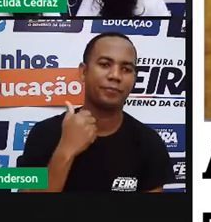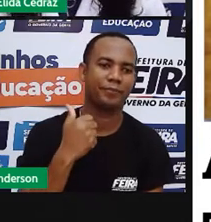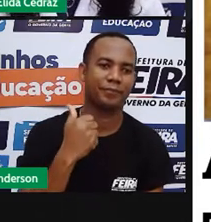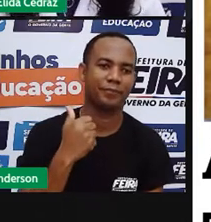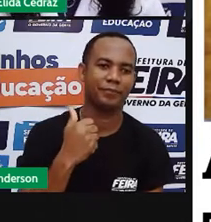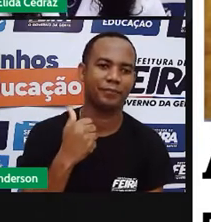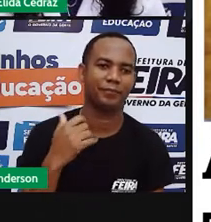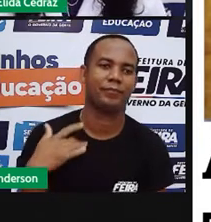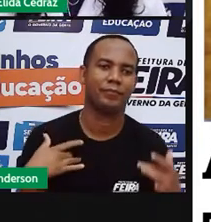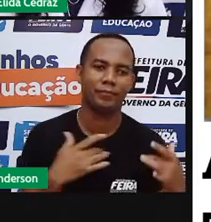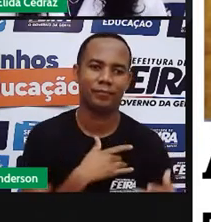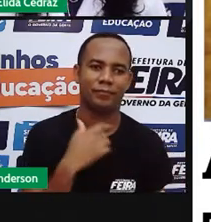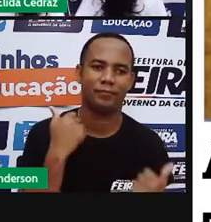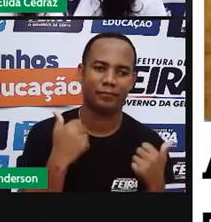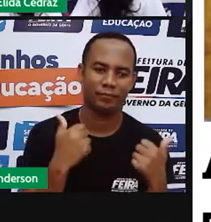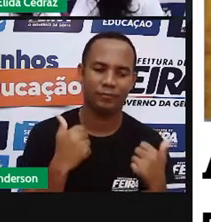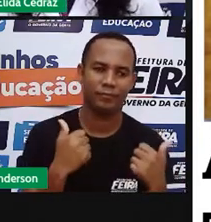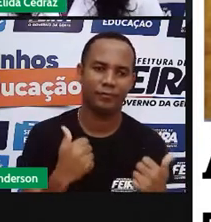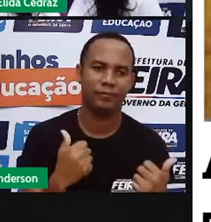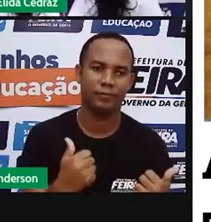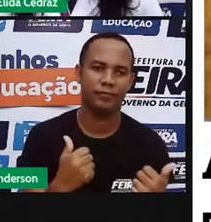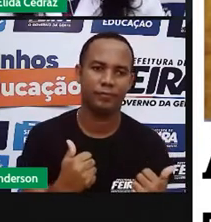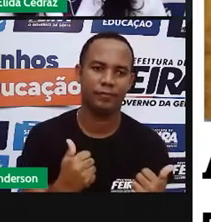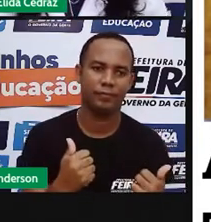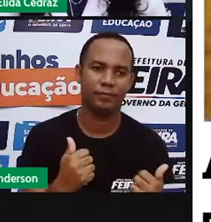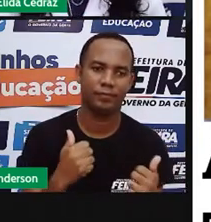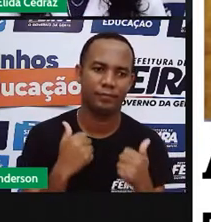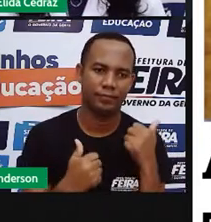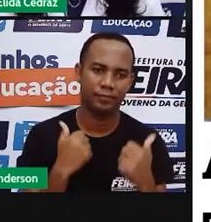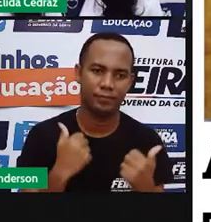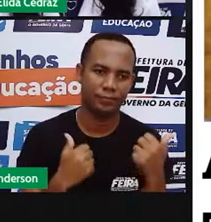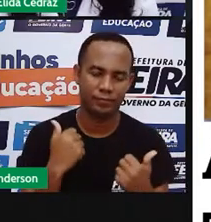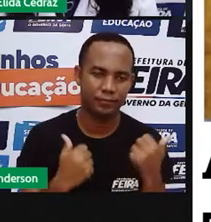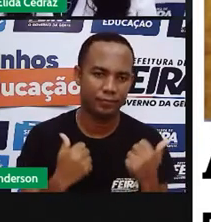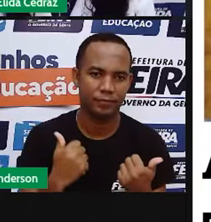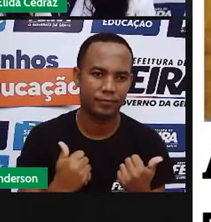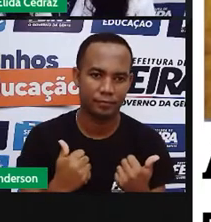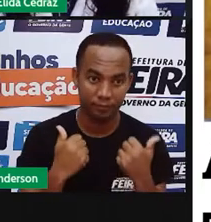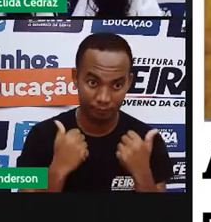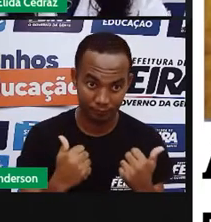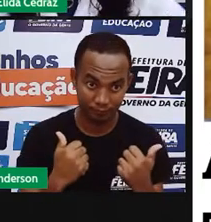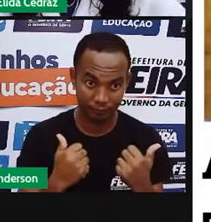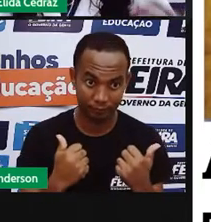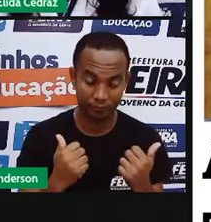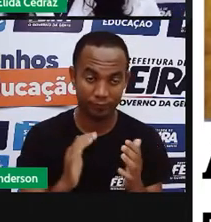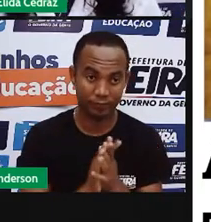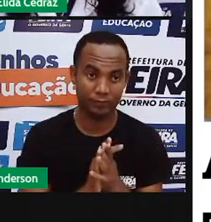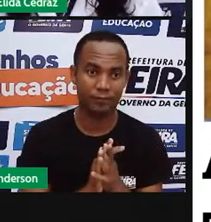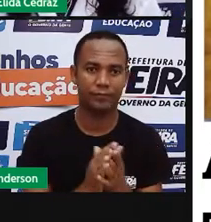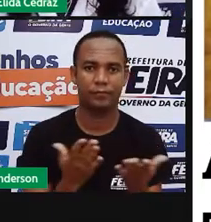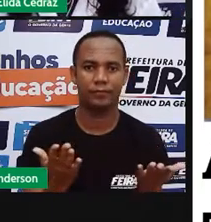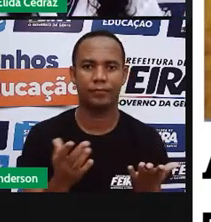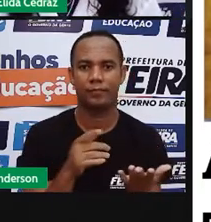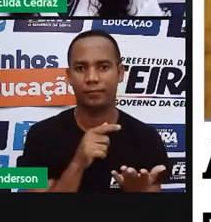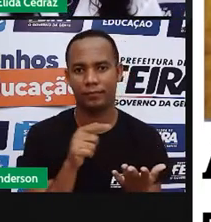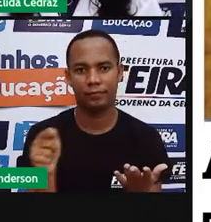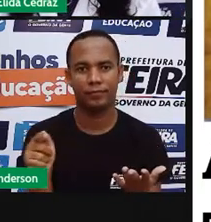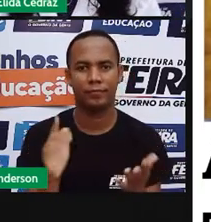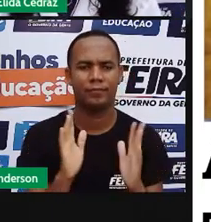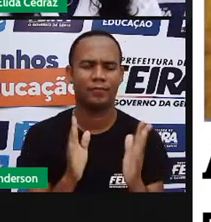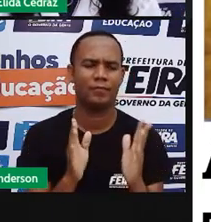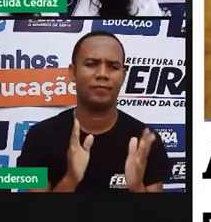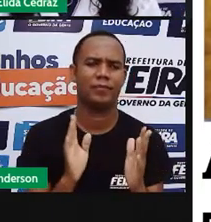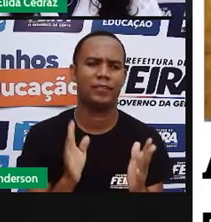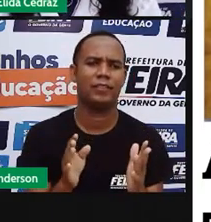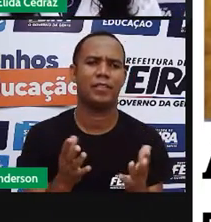Oi turma, tudo bem com vocês? E aí, como é que vocês estão? Meio da semana já, ó, uma